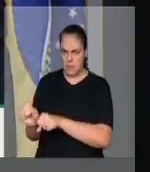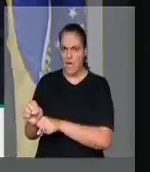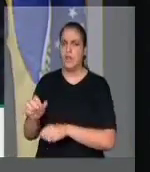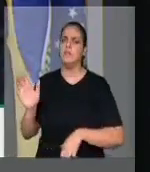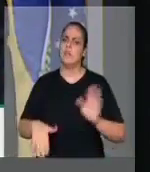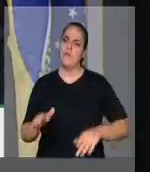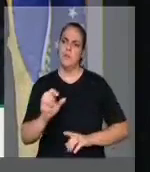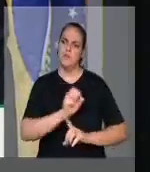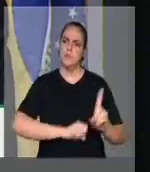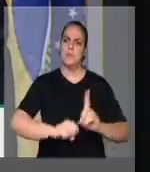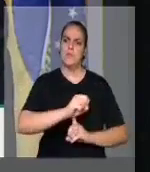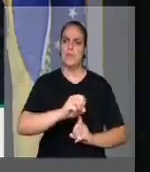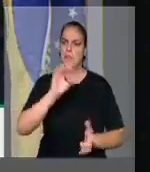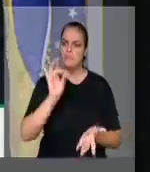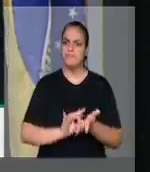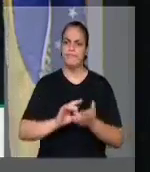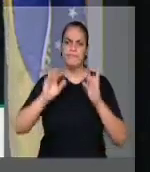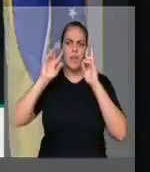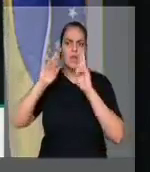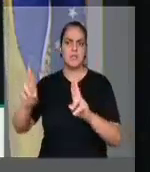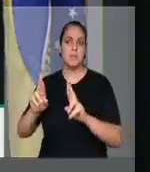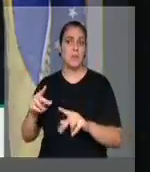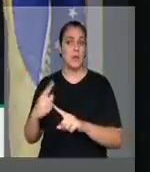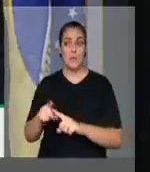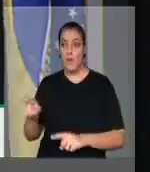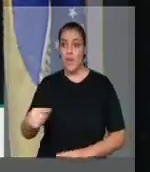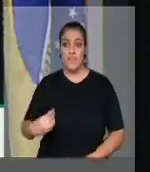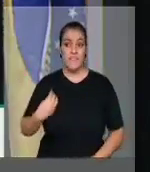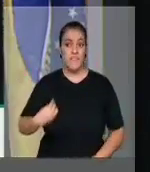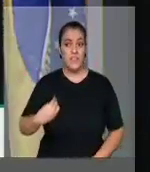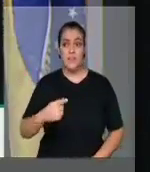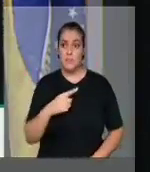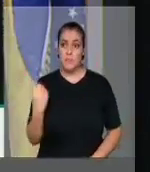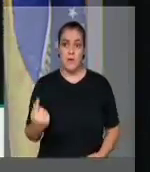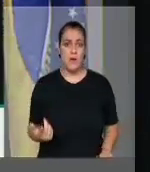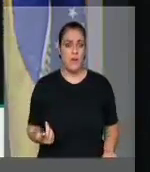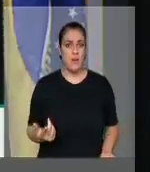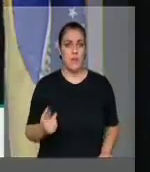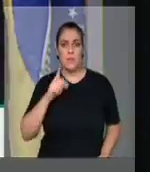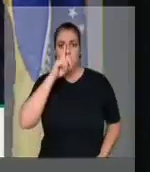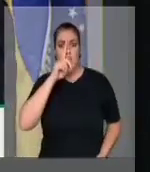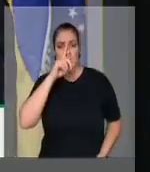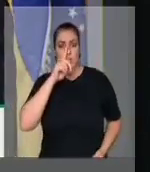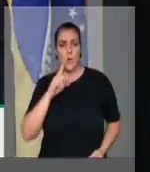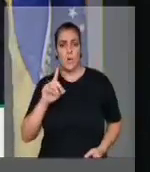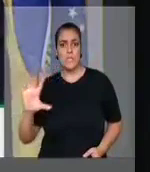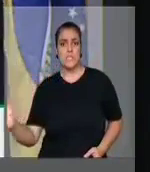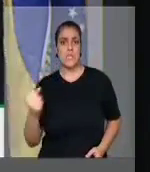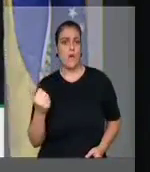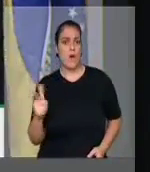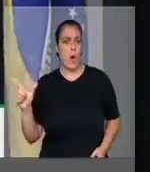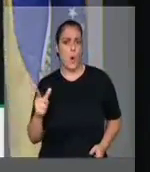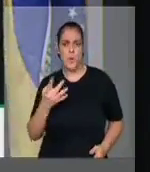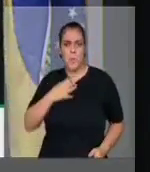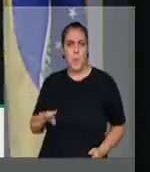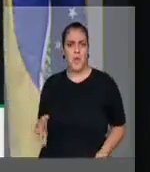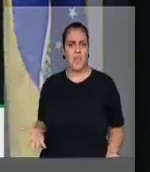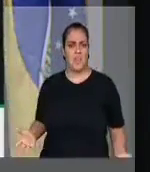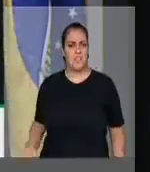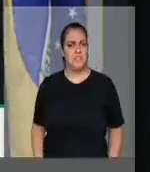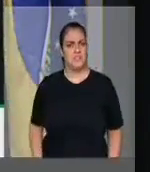aqueles que verdadeiramente dão suas vidas por vidas que eles sequer conhecem. Mas,